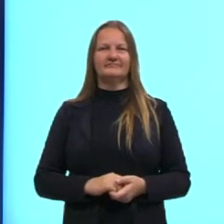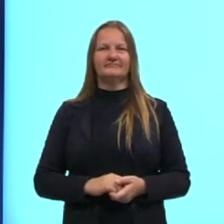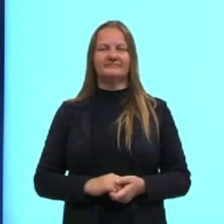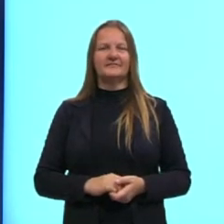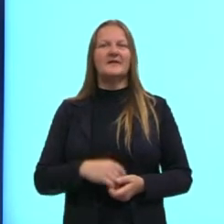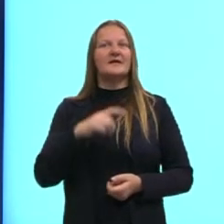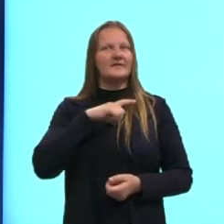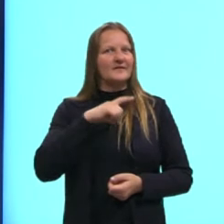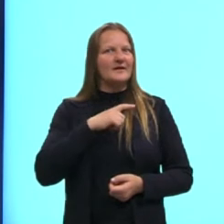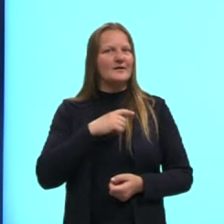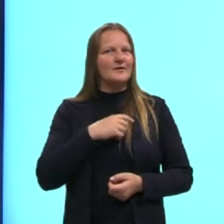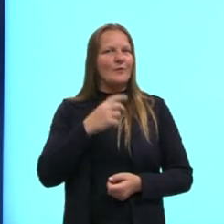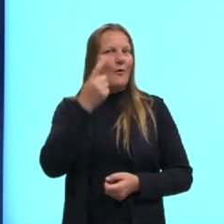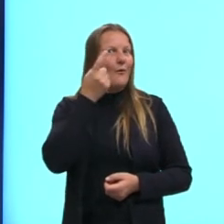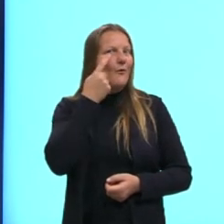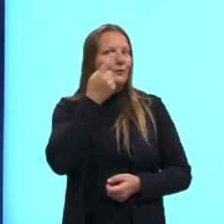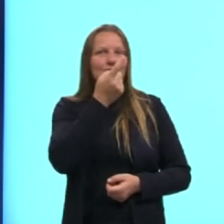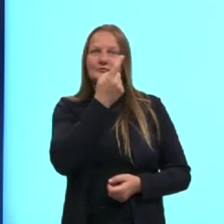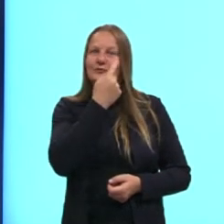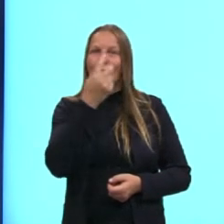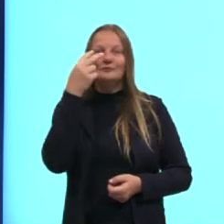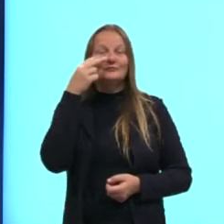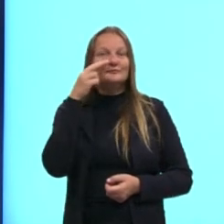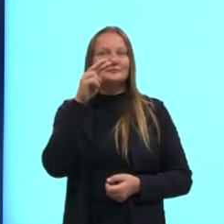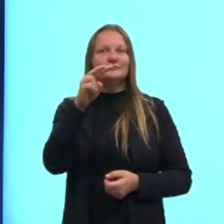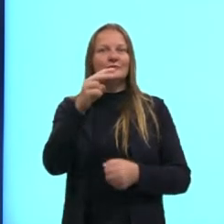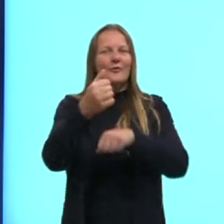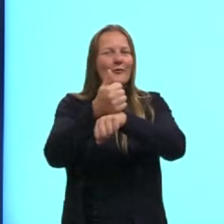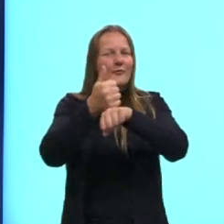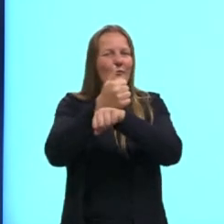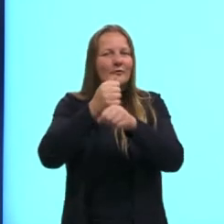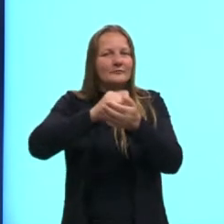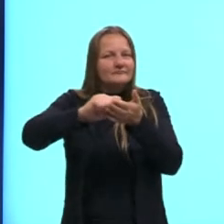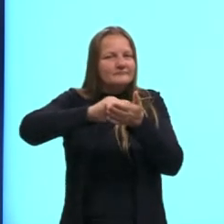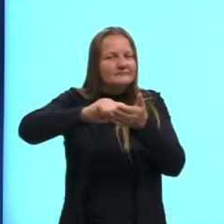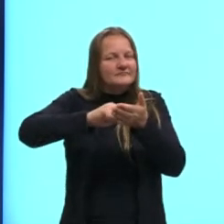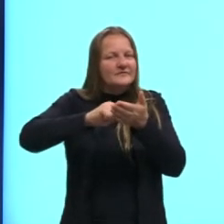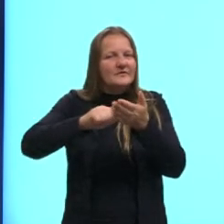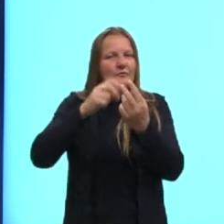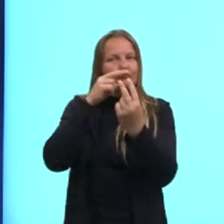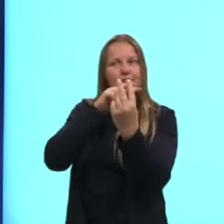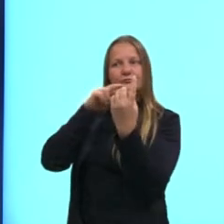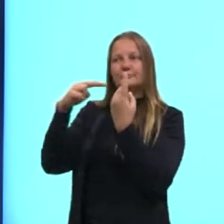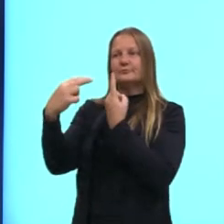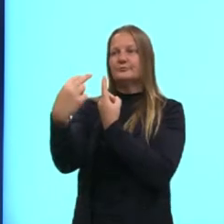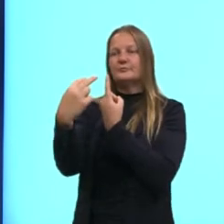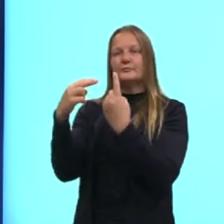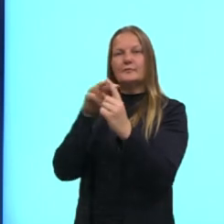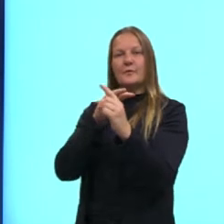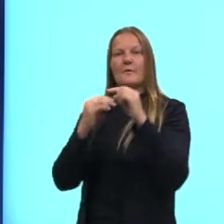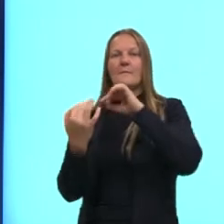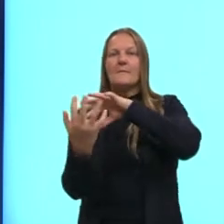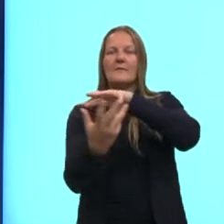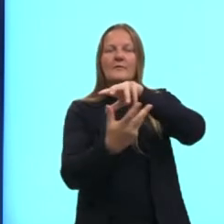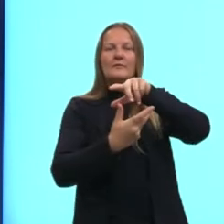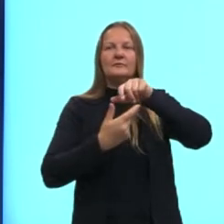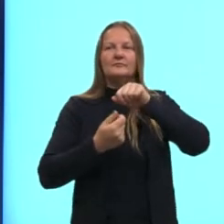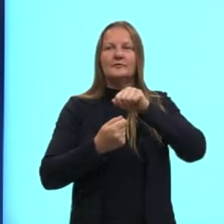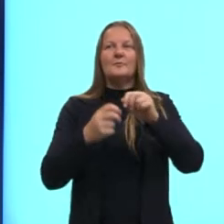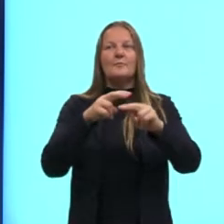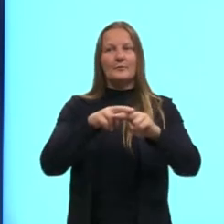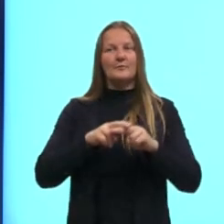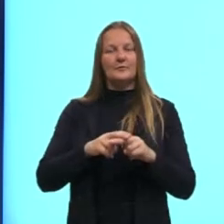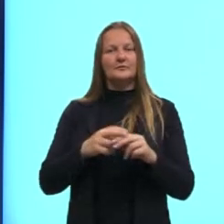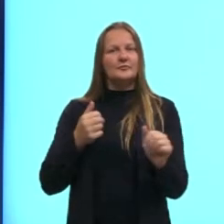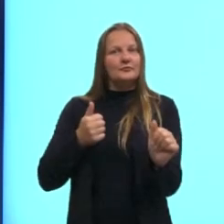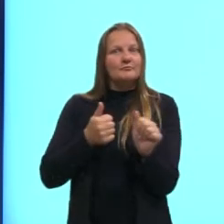aí, pela lente dos olhos aí do cronista, uma visão sobre os fatos do mundo. E, por isso, a gente se